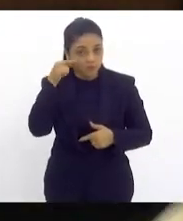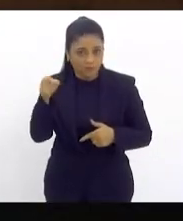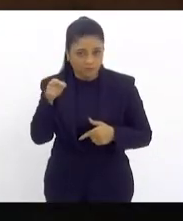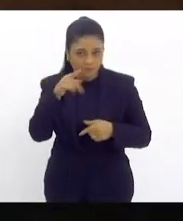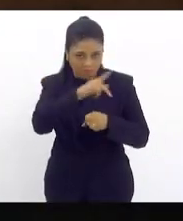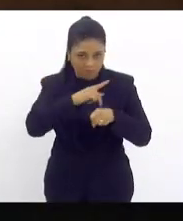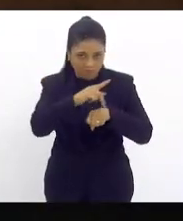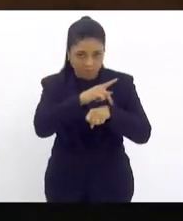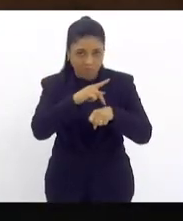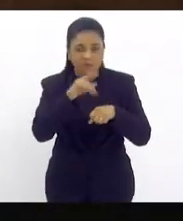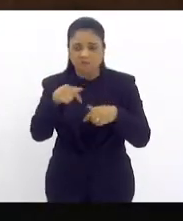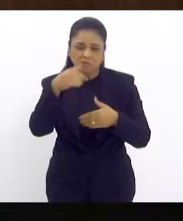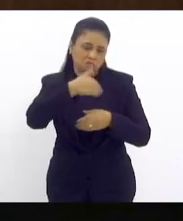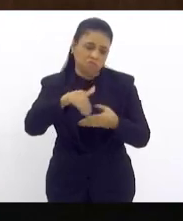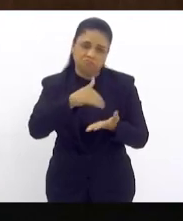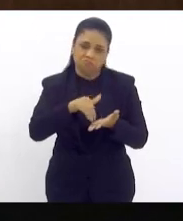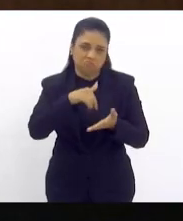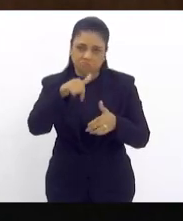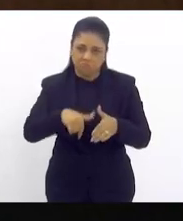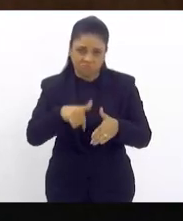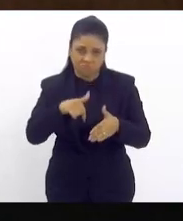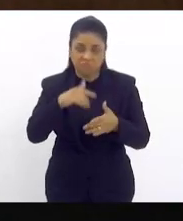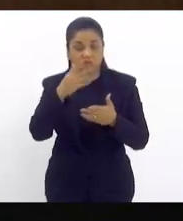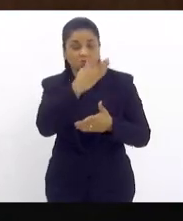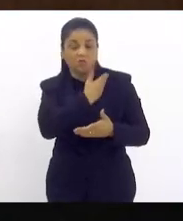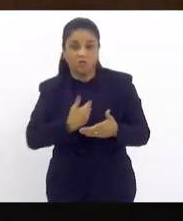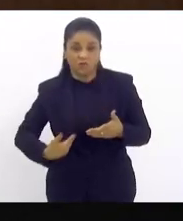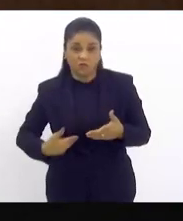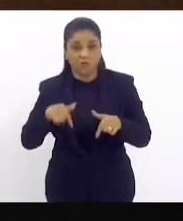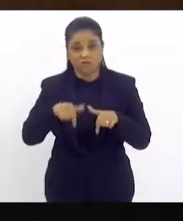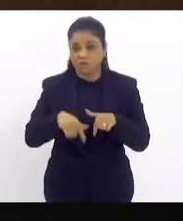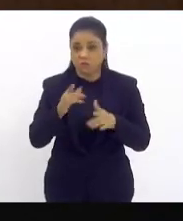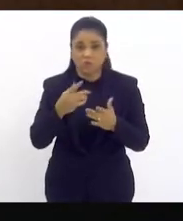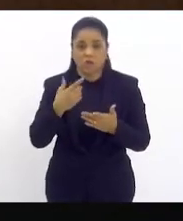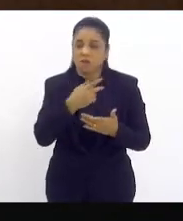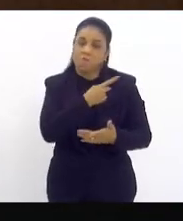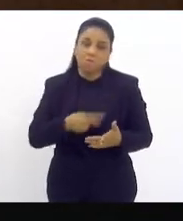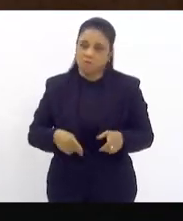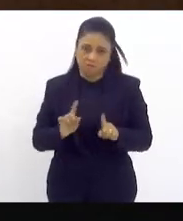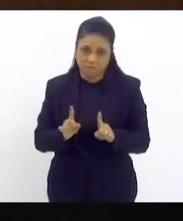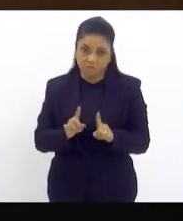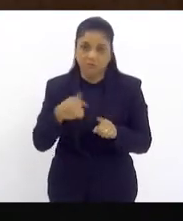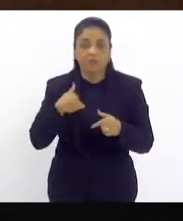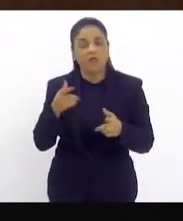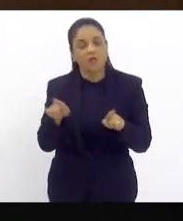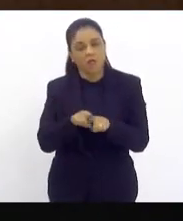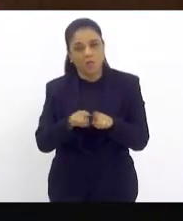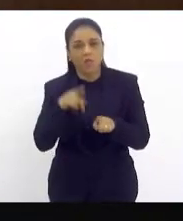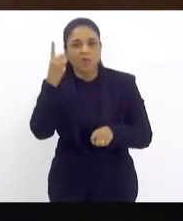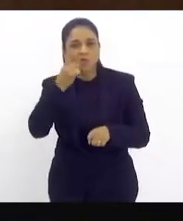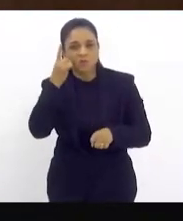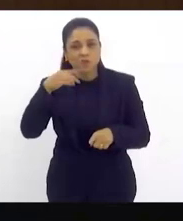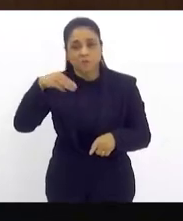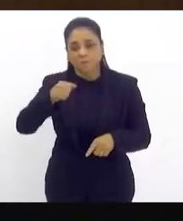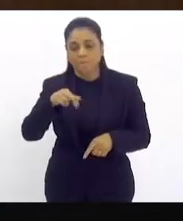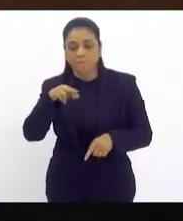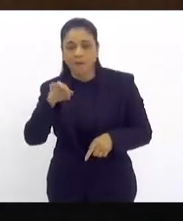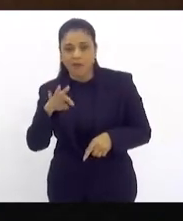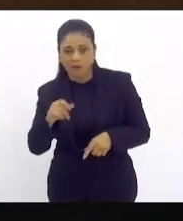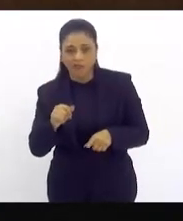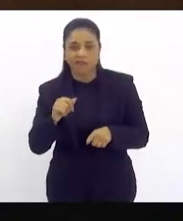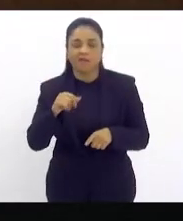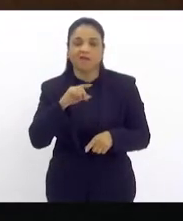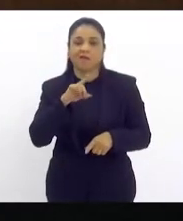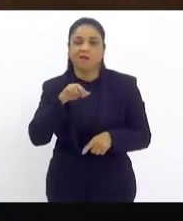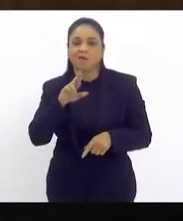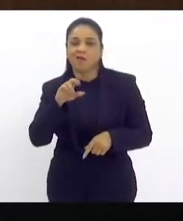de governo. O Grupo Gumi, numa das audiências públicas da CPI, presidida por mim, deputada Marta Rocha dos Paulo, Valdeque Carneiro, e mais